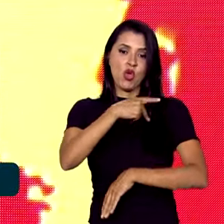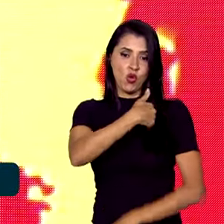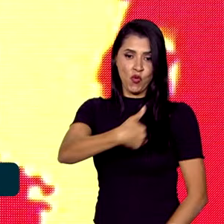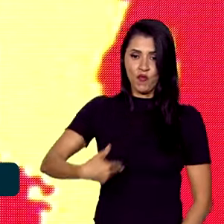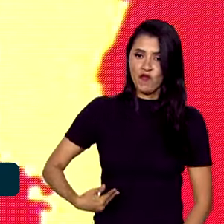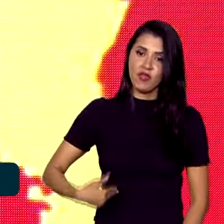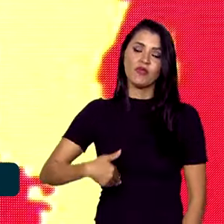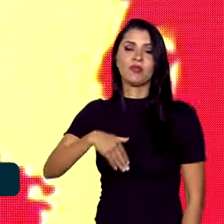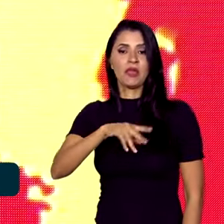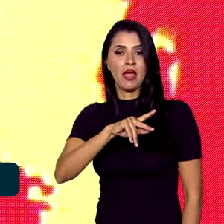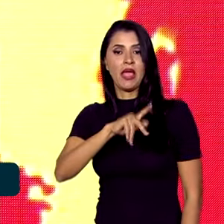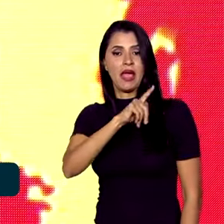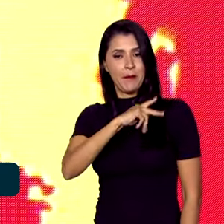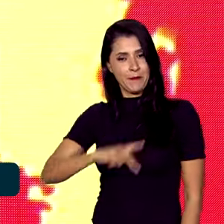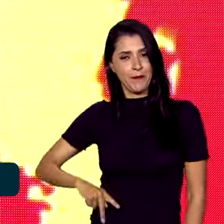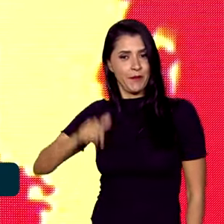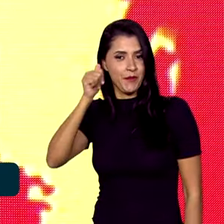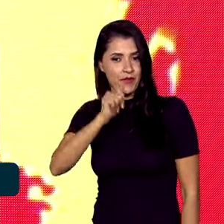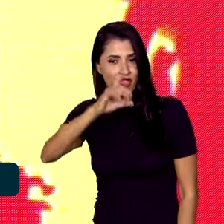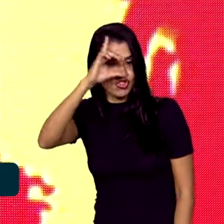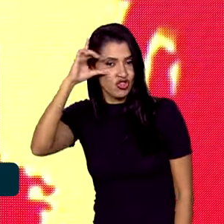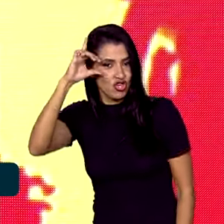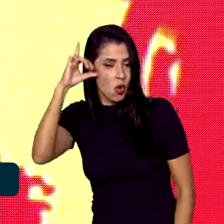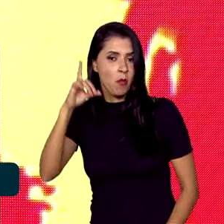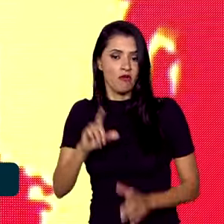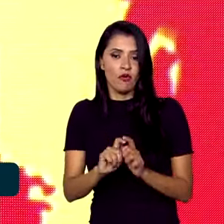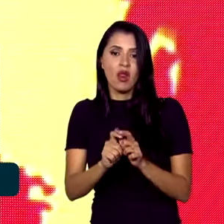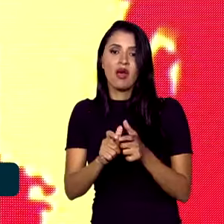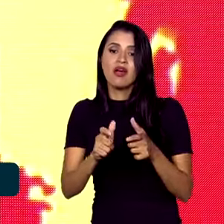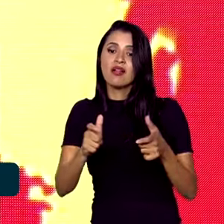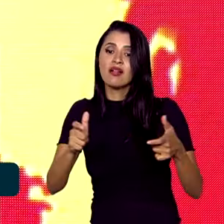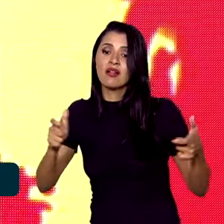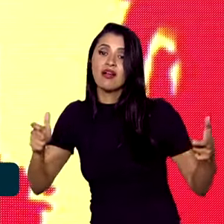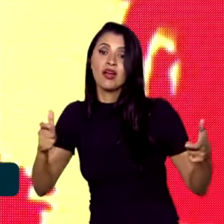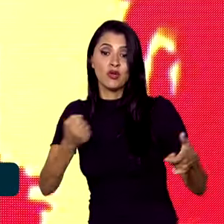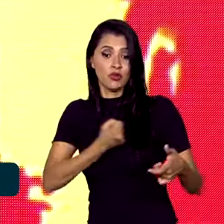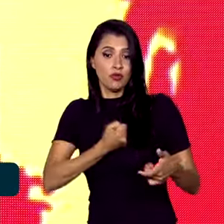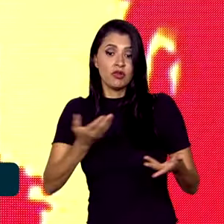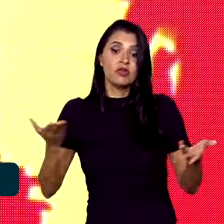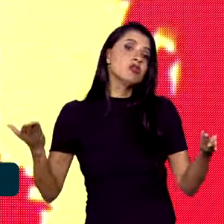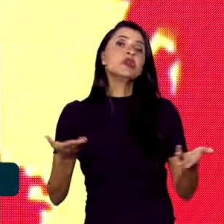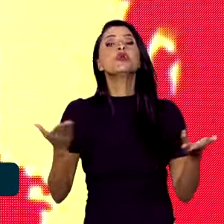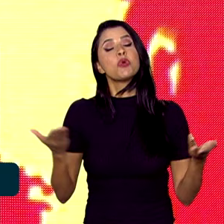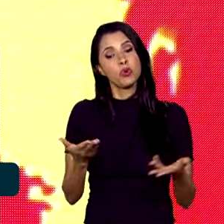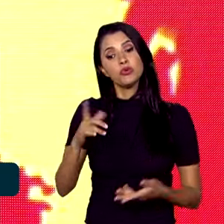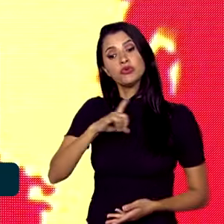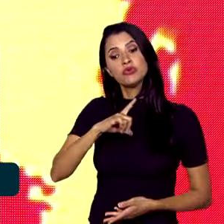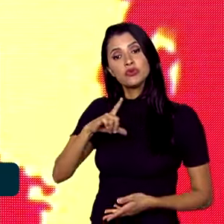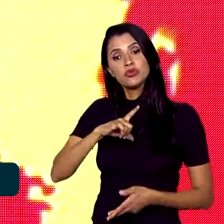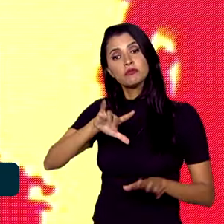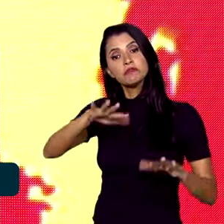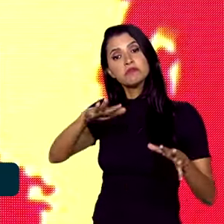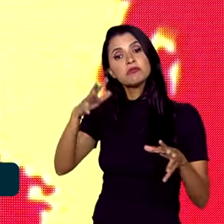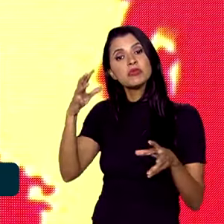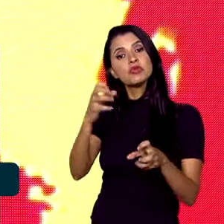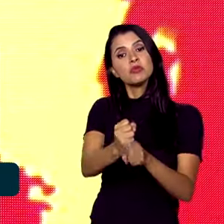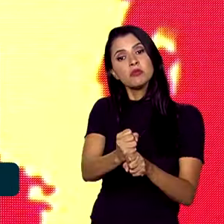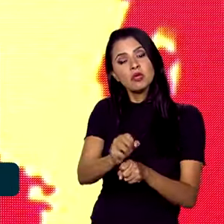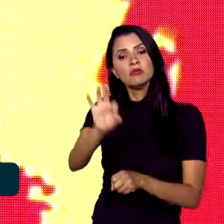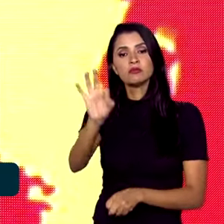presidenta Dilma em 2012, esse número foi crescendo. E hoje chegamos a aproximadamente